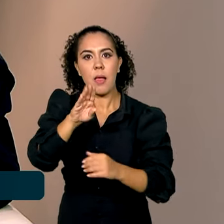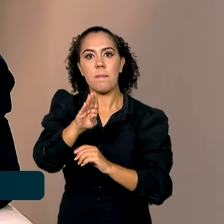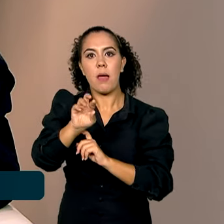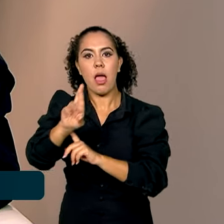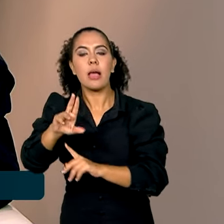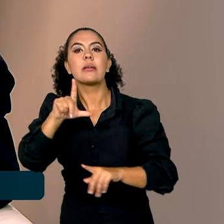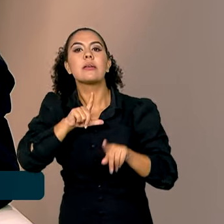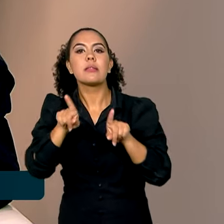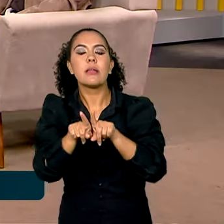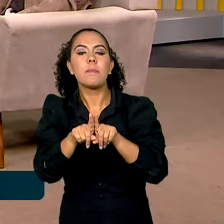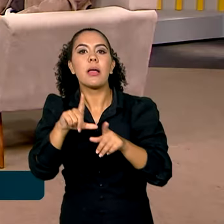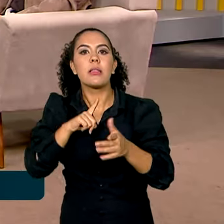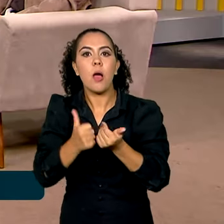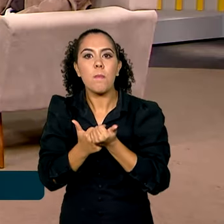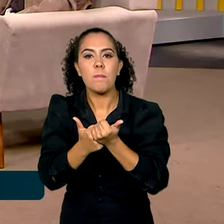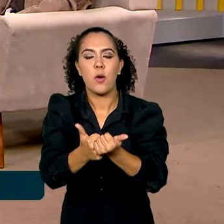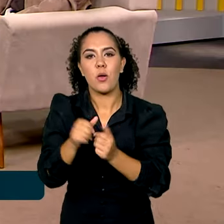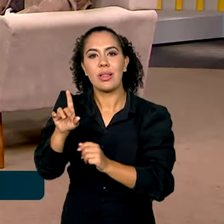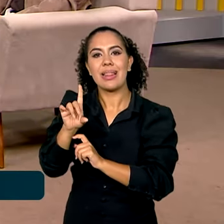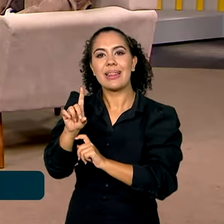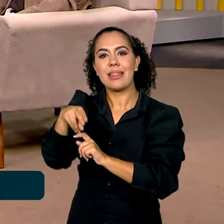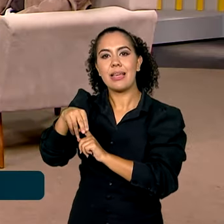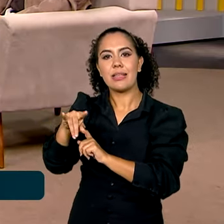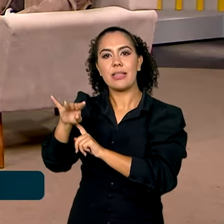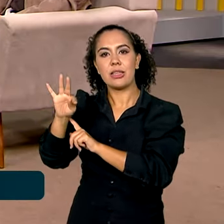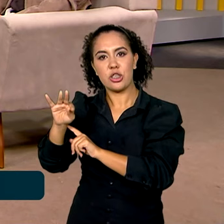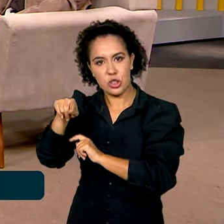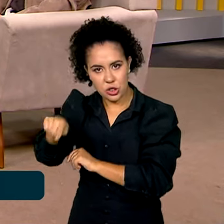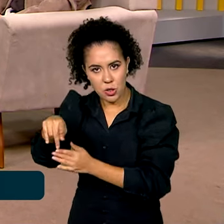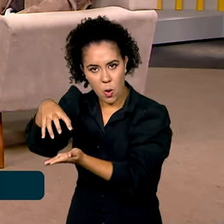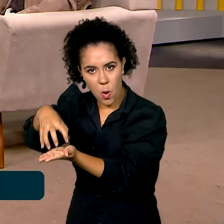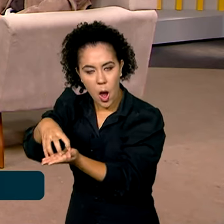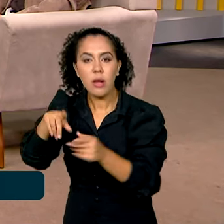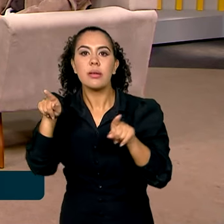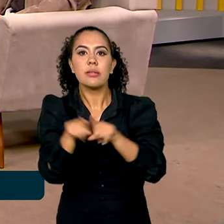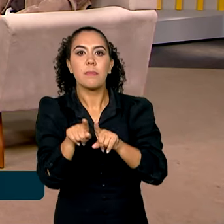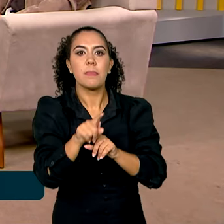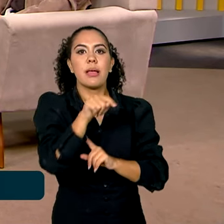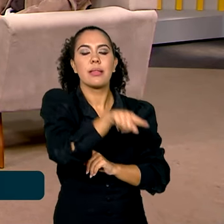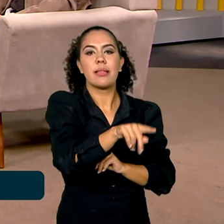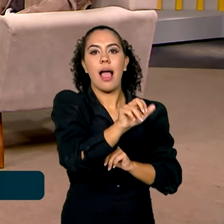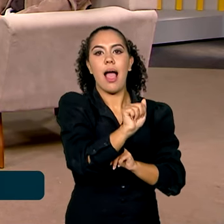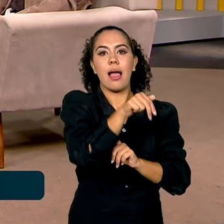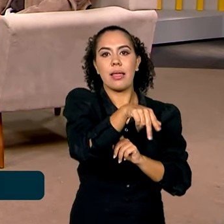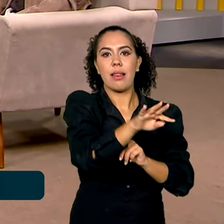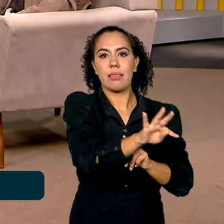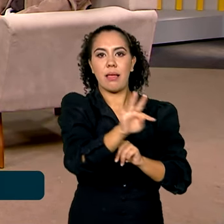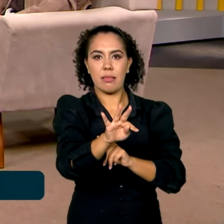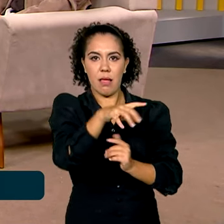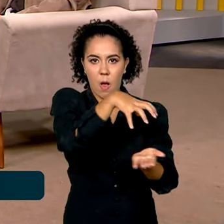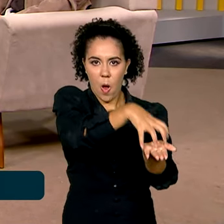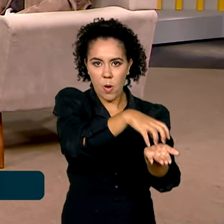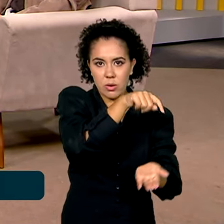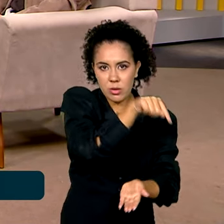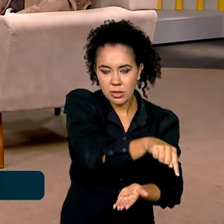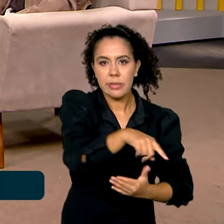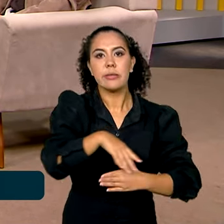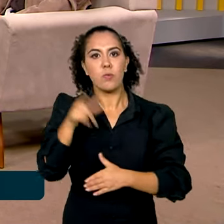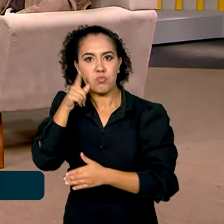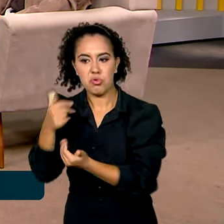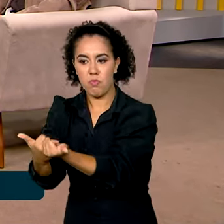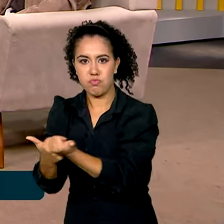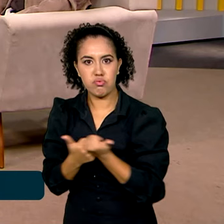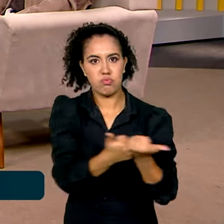apoio sempre do DENIT e também da NTT, nas rodovias concessionadas.